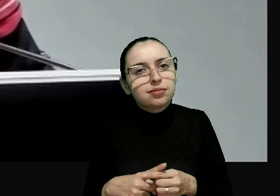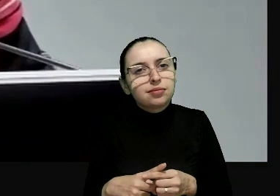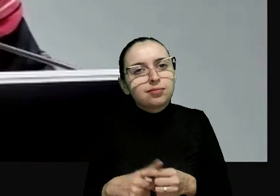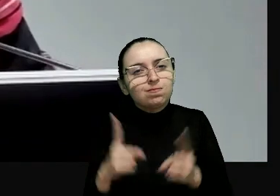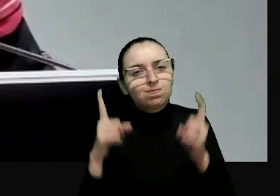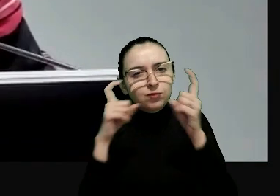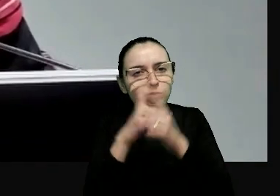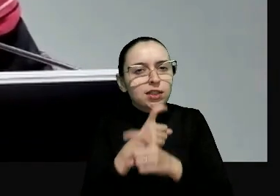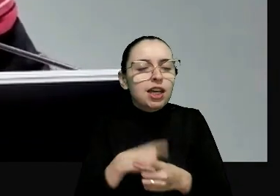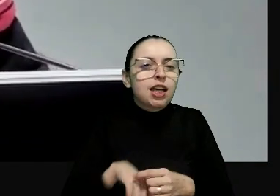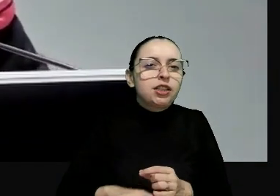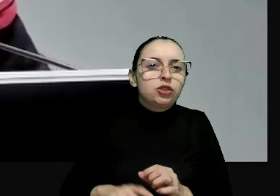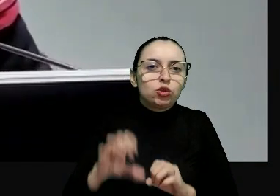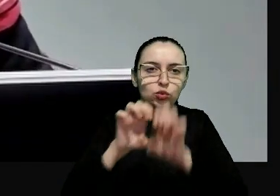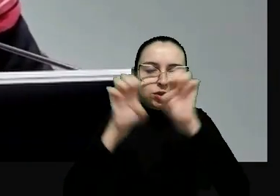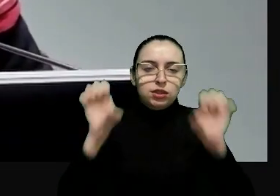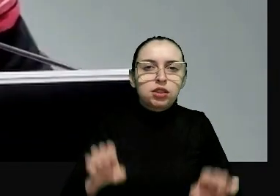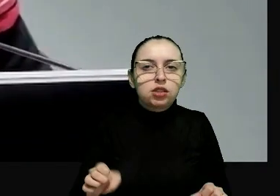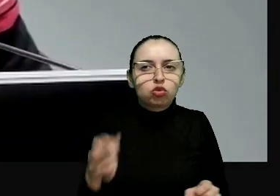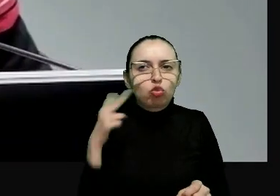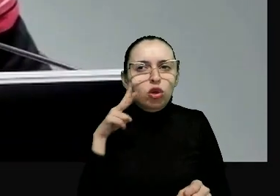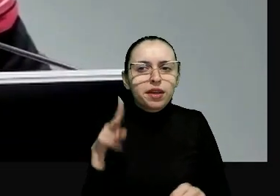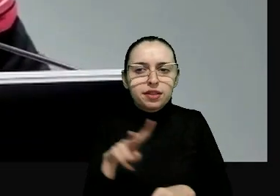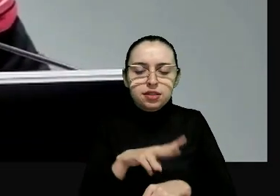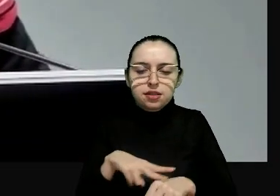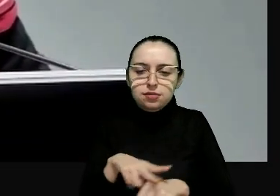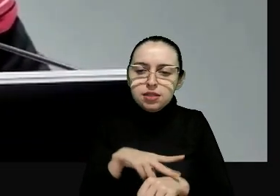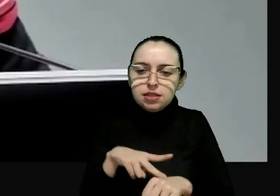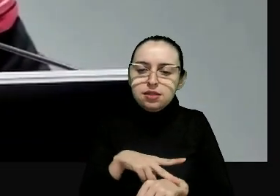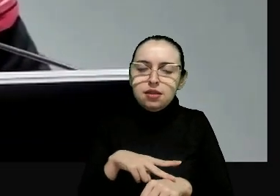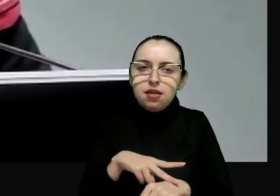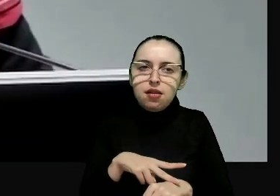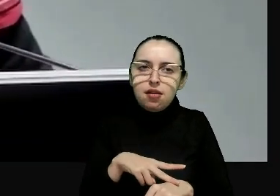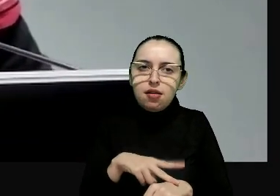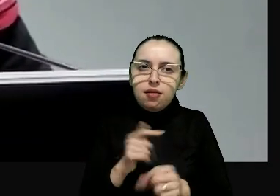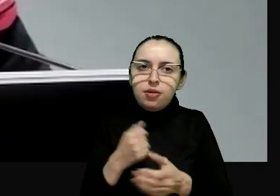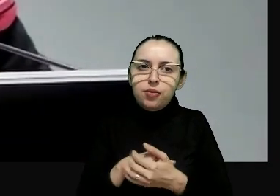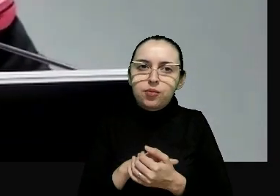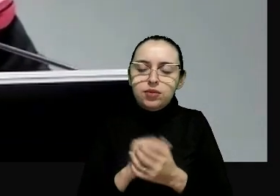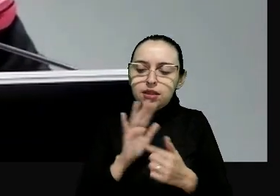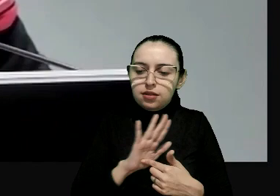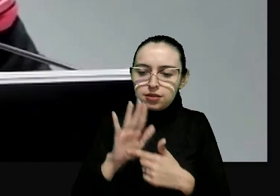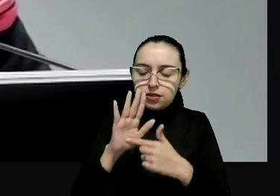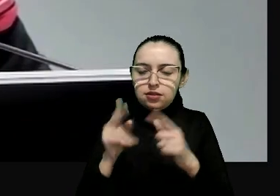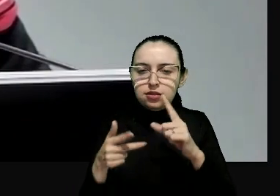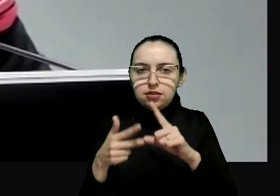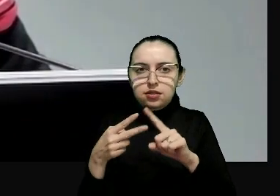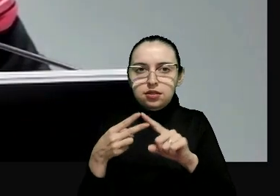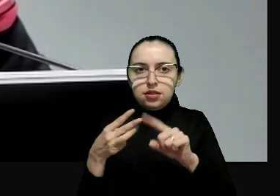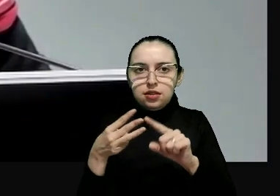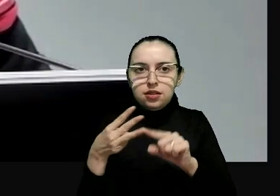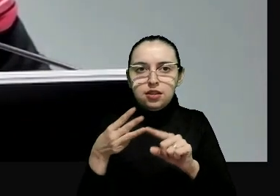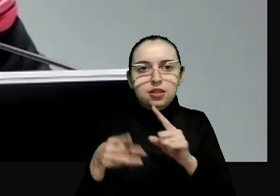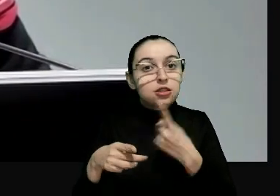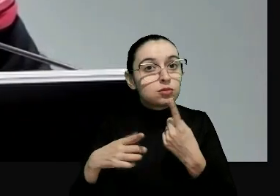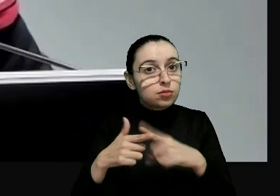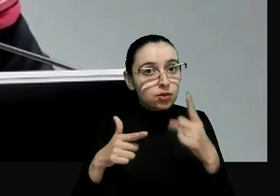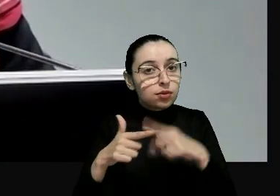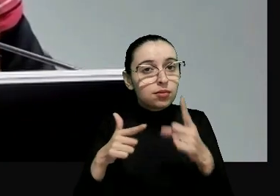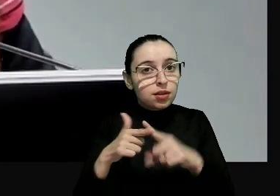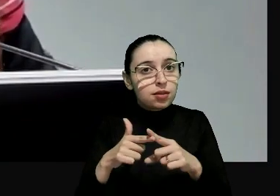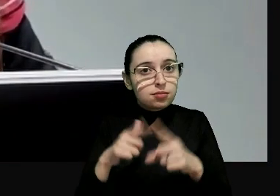sistêmicos? Se nós avaliarmos a nossa região, a nossa região reflete três desafios estruturais,